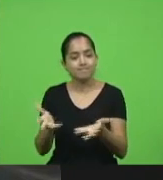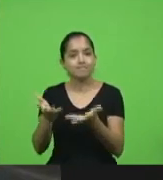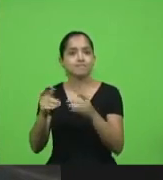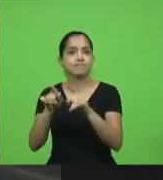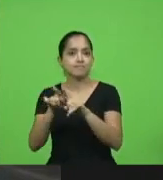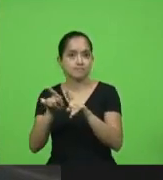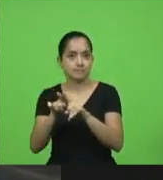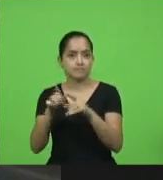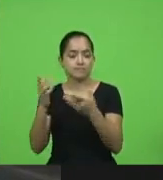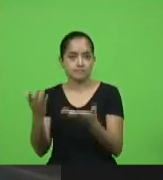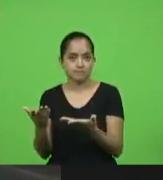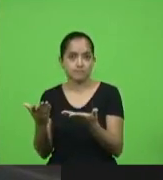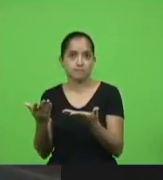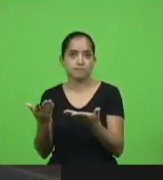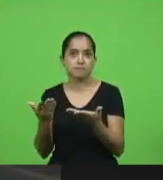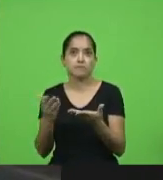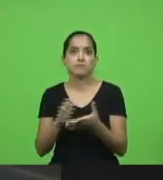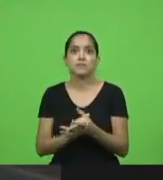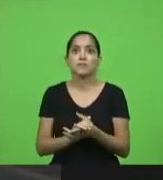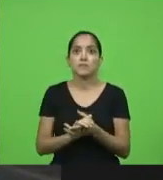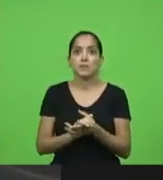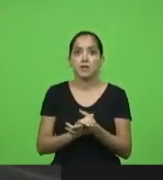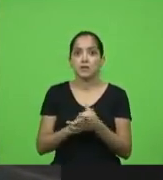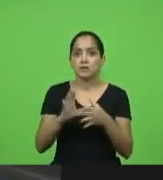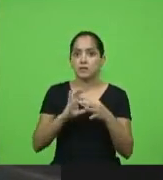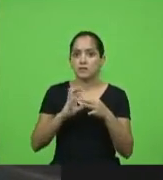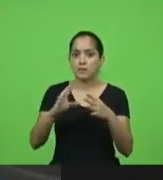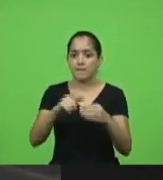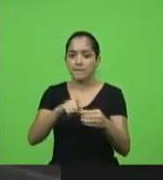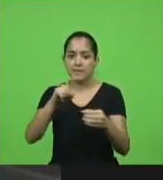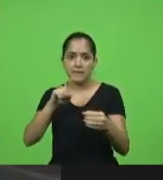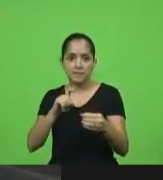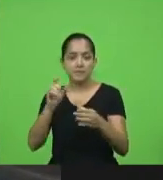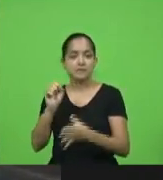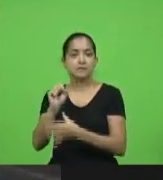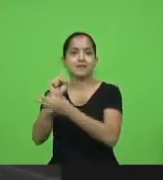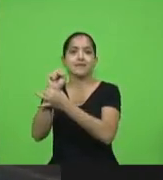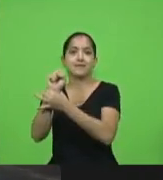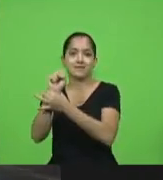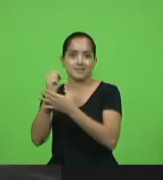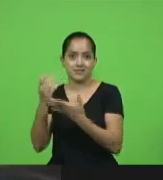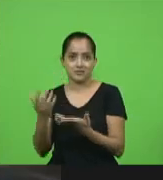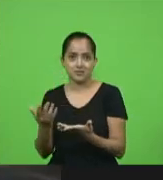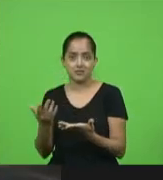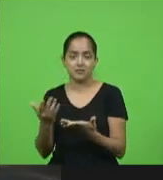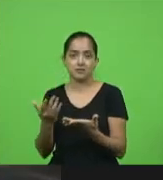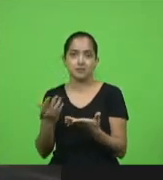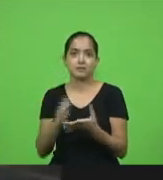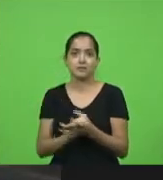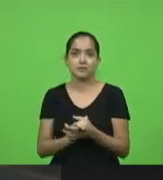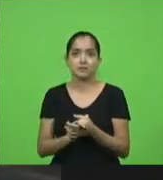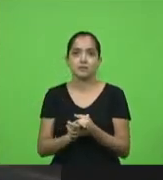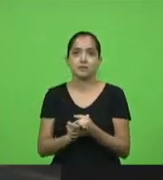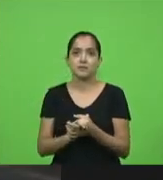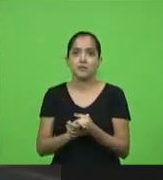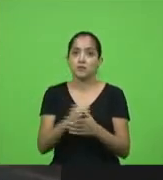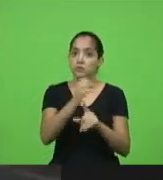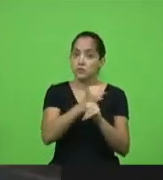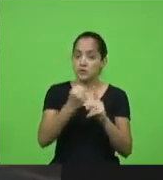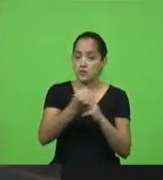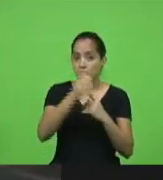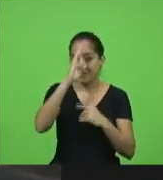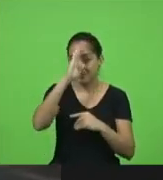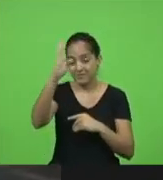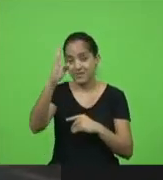poderem empreender e terem a sua independência garantida tanto tanto social mas principalmente